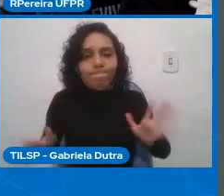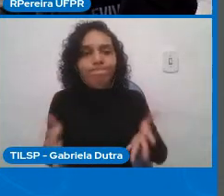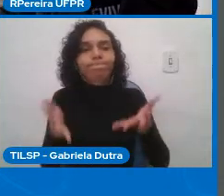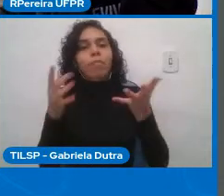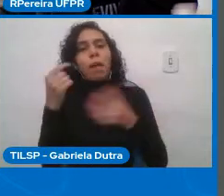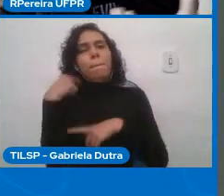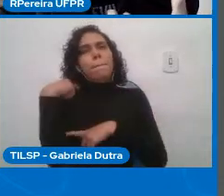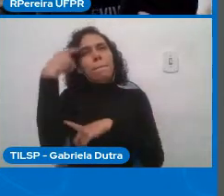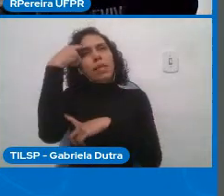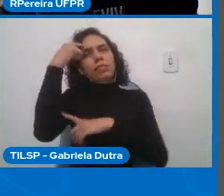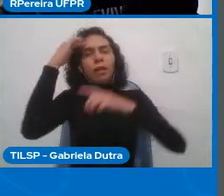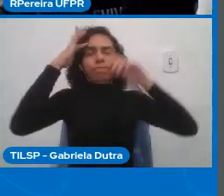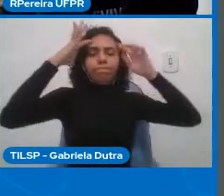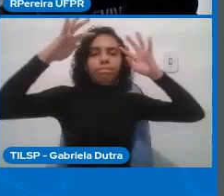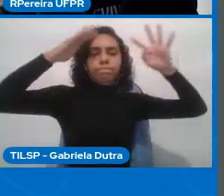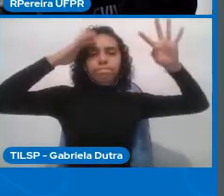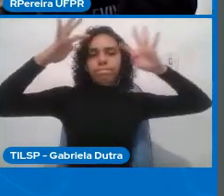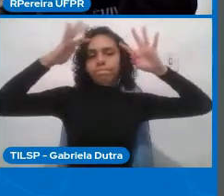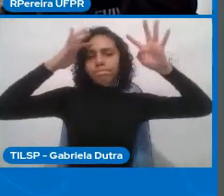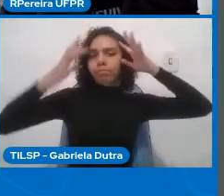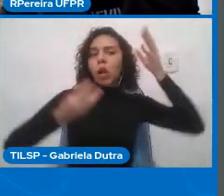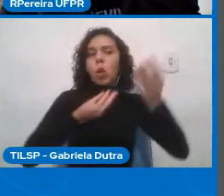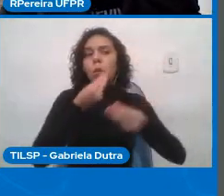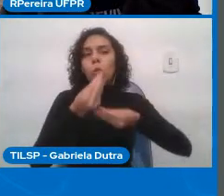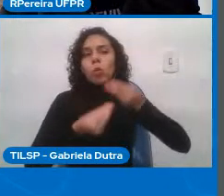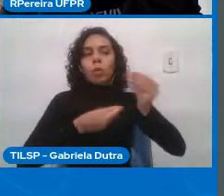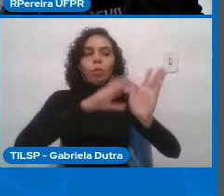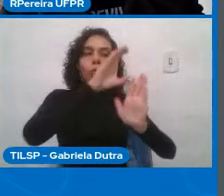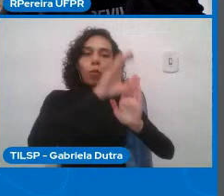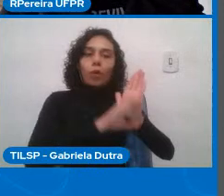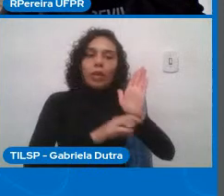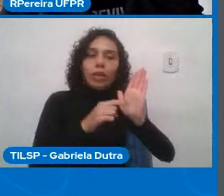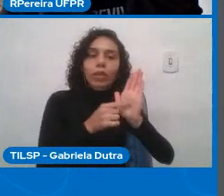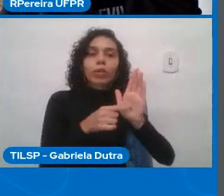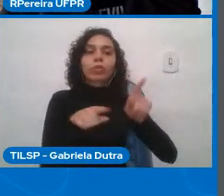práticas no que nós desenvolvemos e pesquisamos